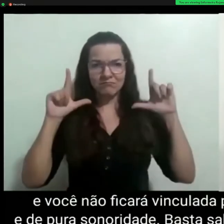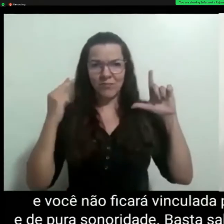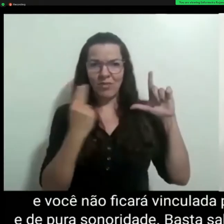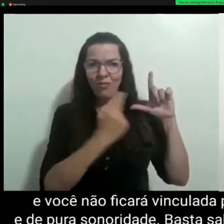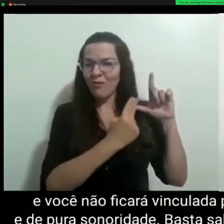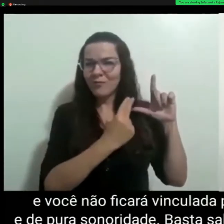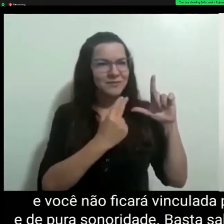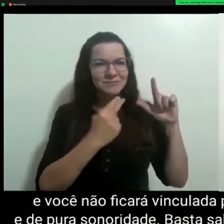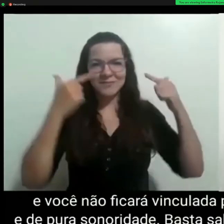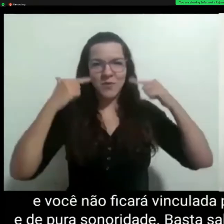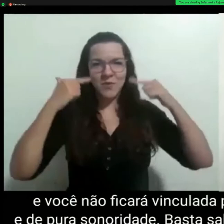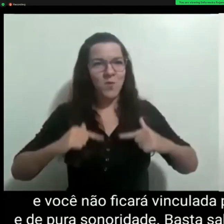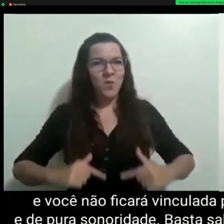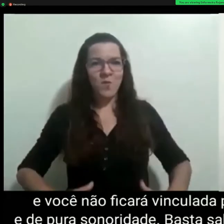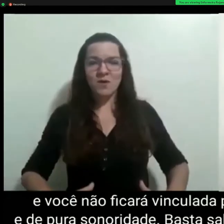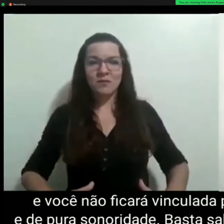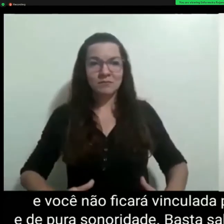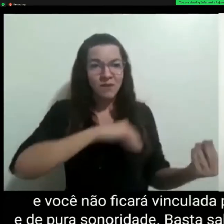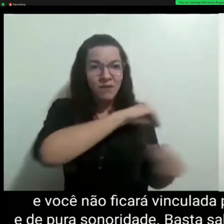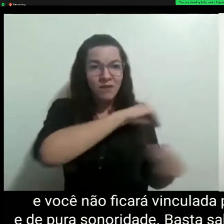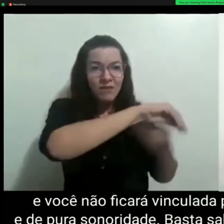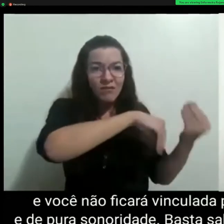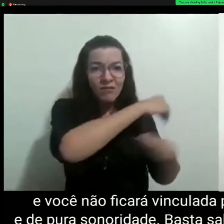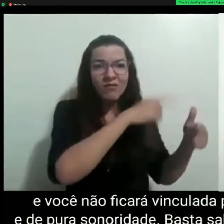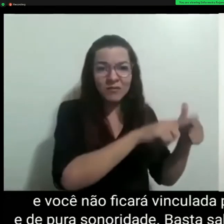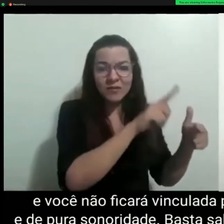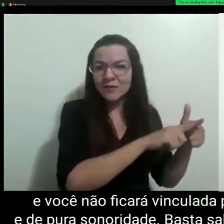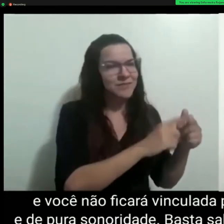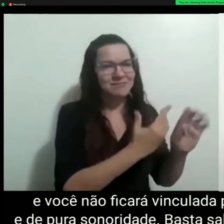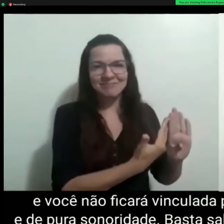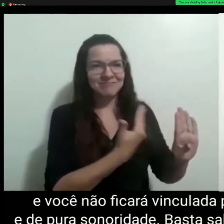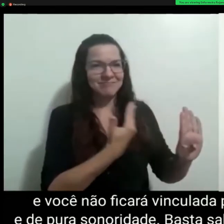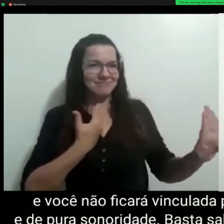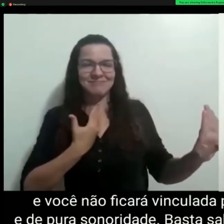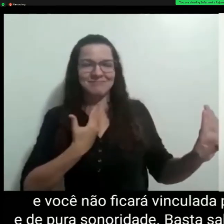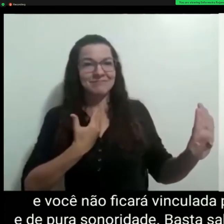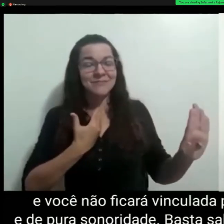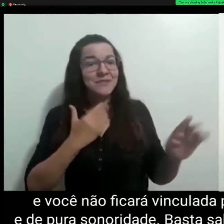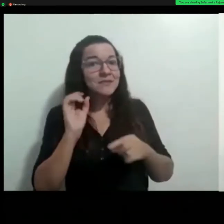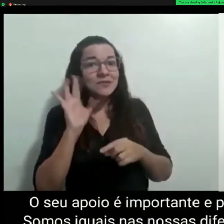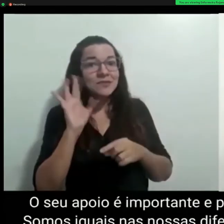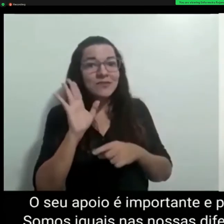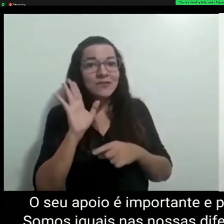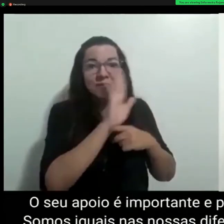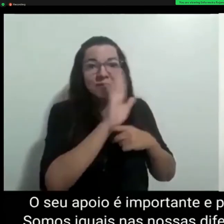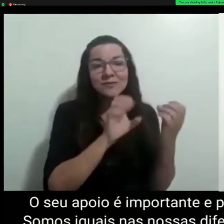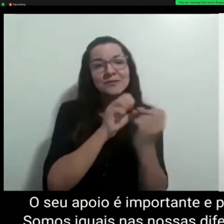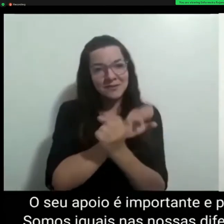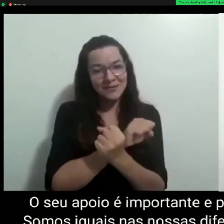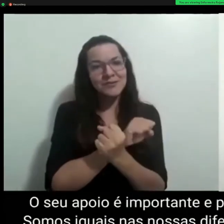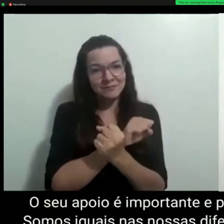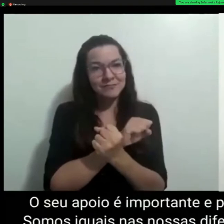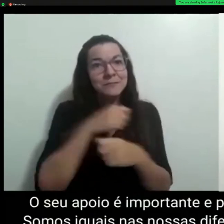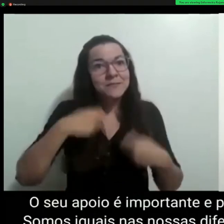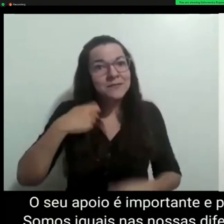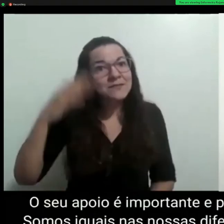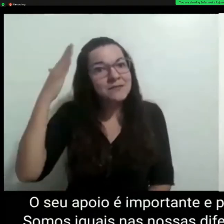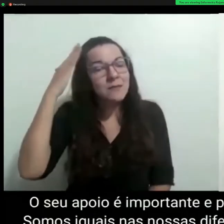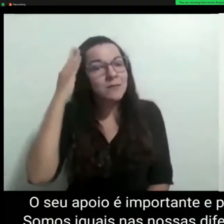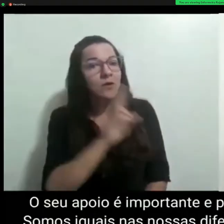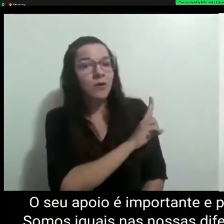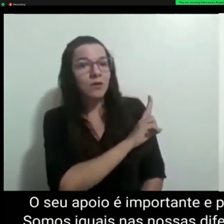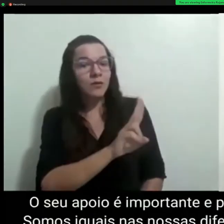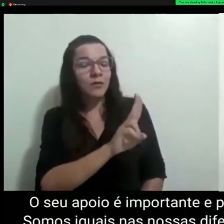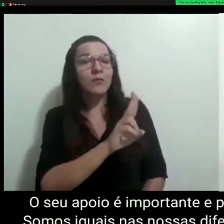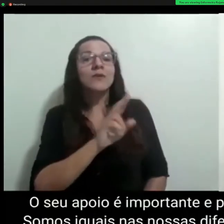também não ouço nada. Na internet tem som também. Na sua página está tudo com som. Só aqui no nosso